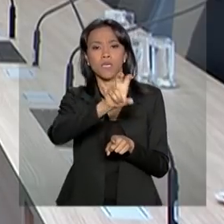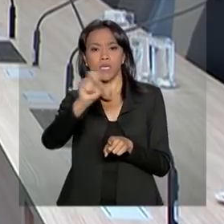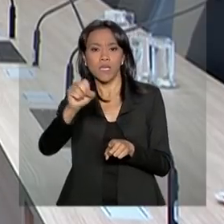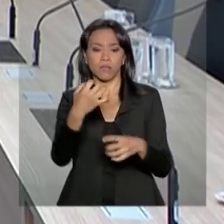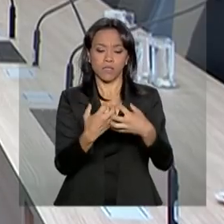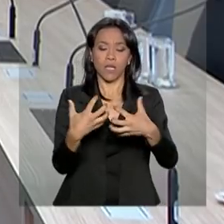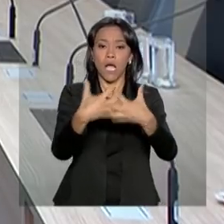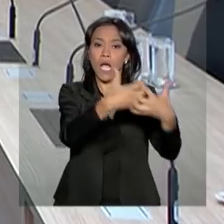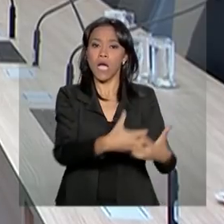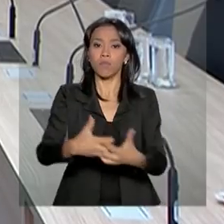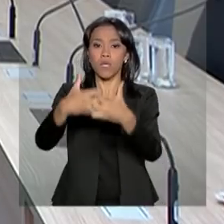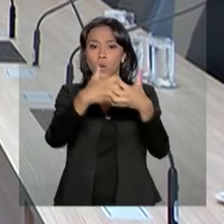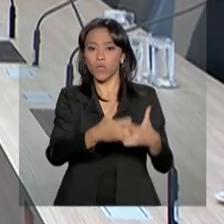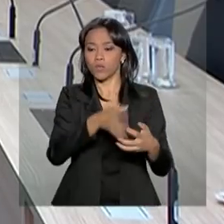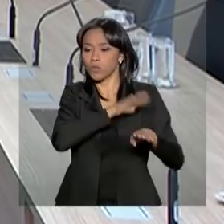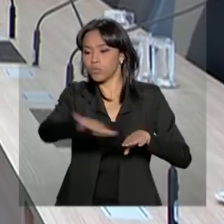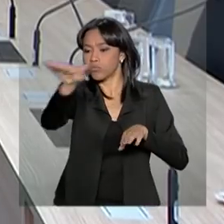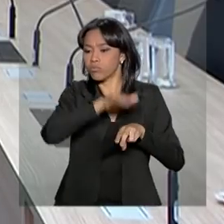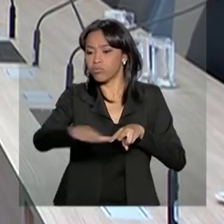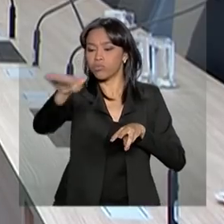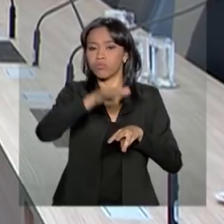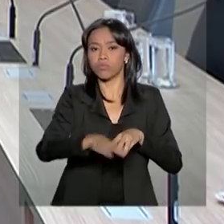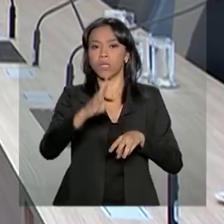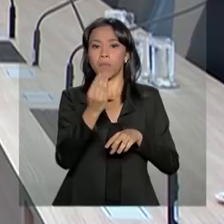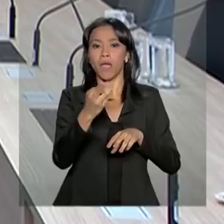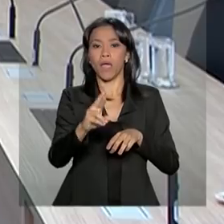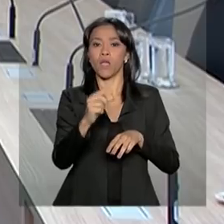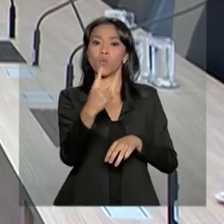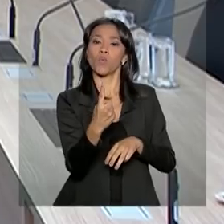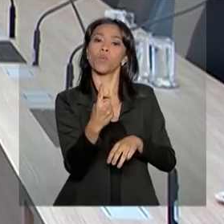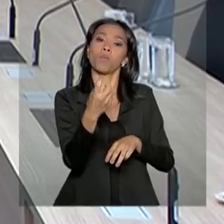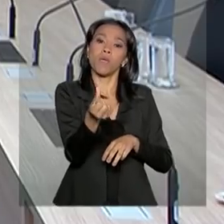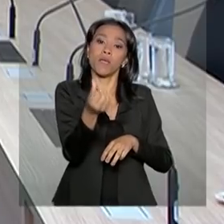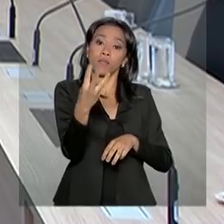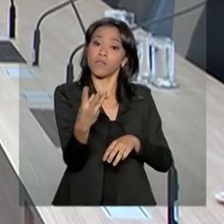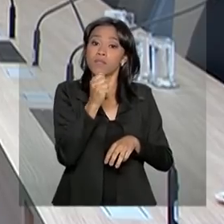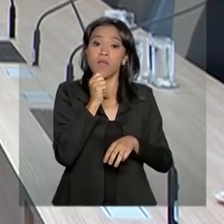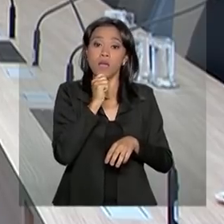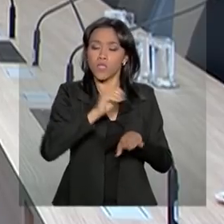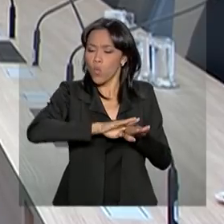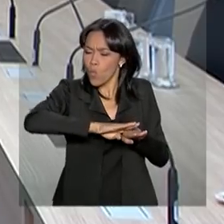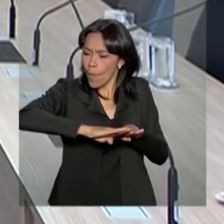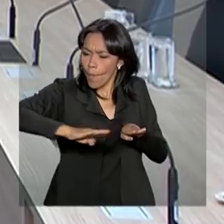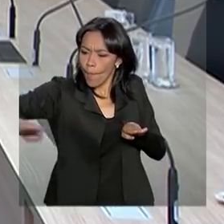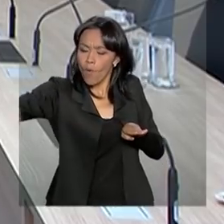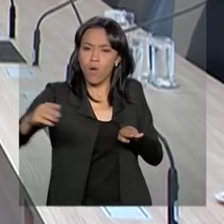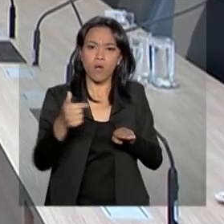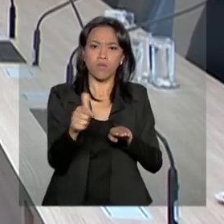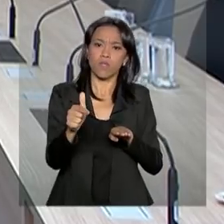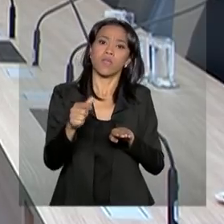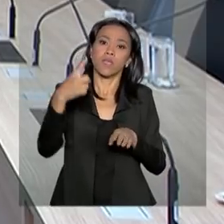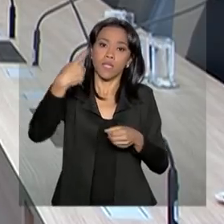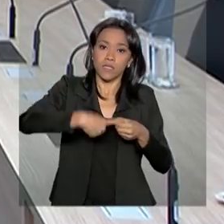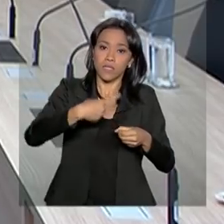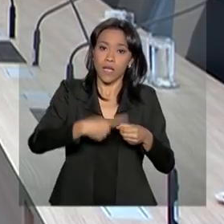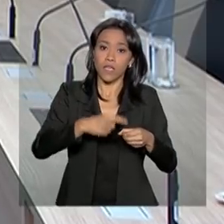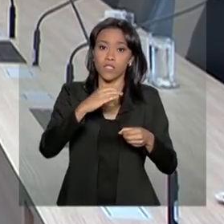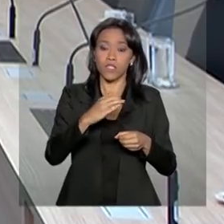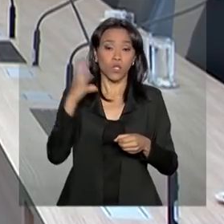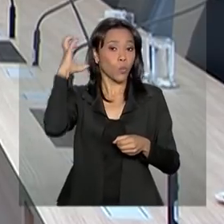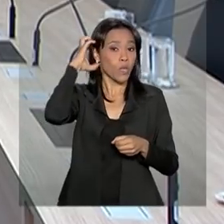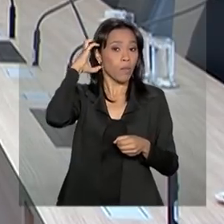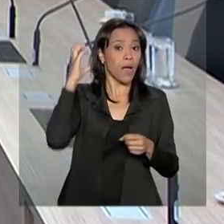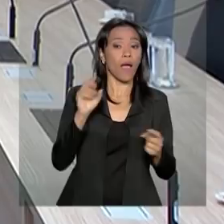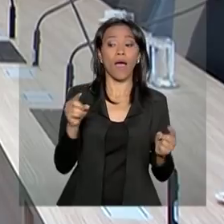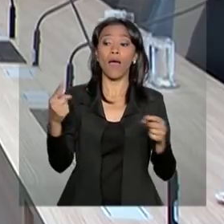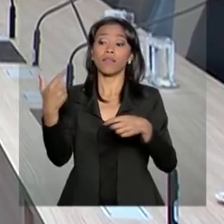trafegando na BR-163, que não está totalmente pavimentada, e liga Cuiabá a Santarém, permitindo o